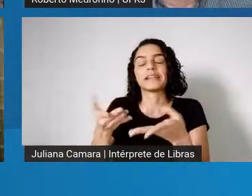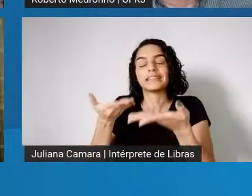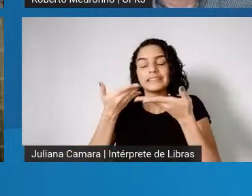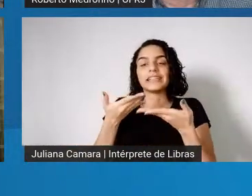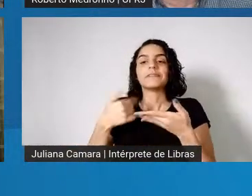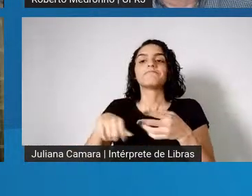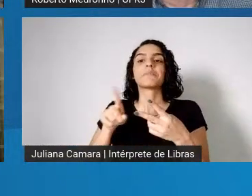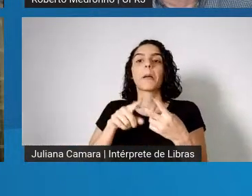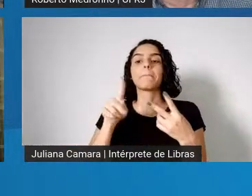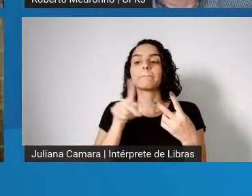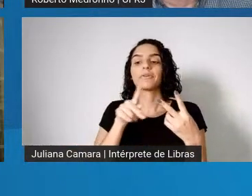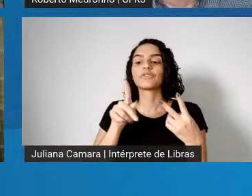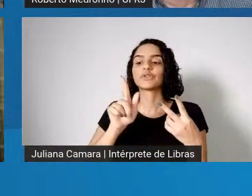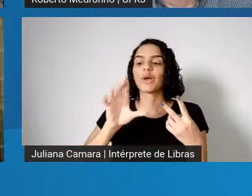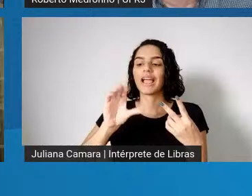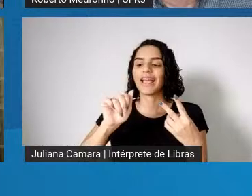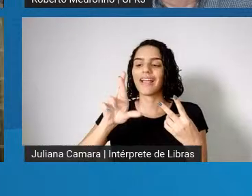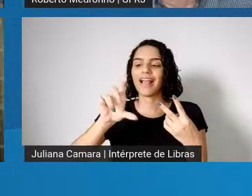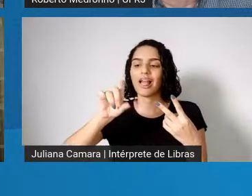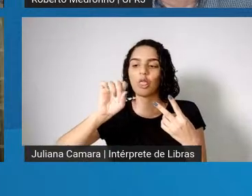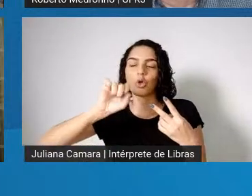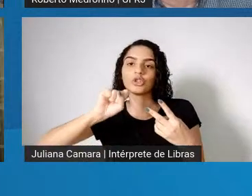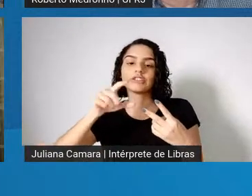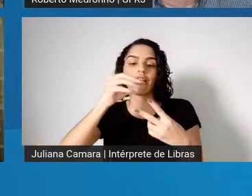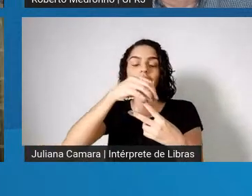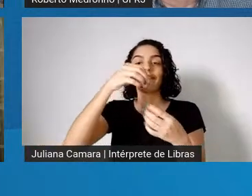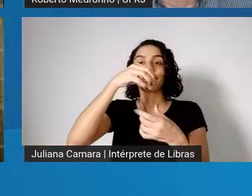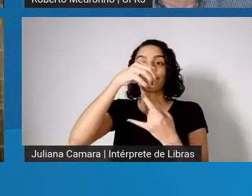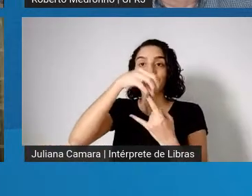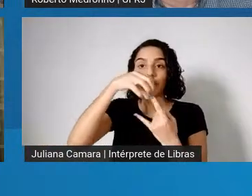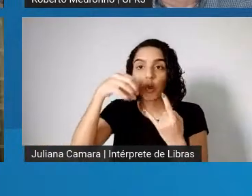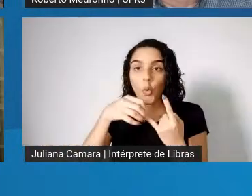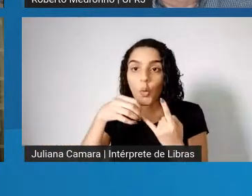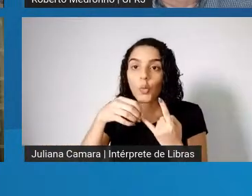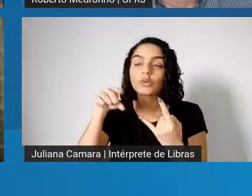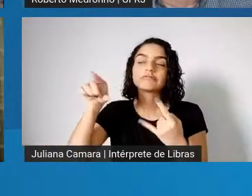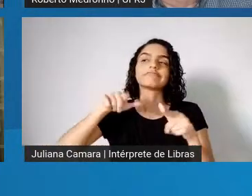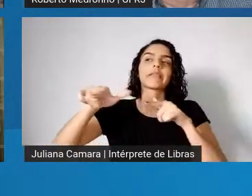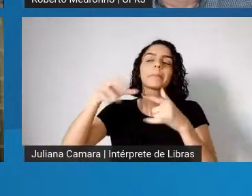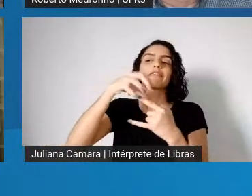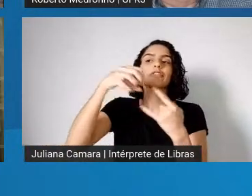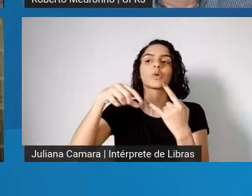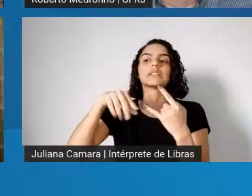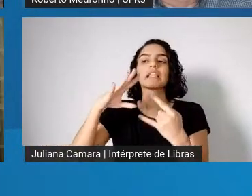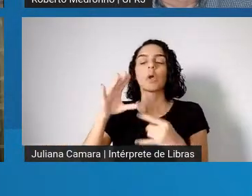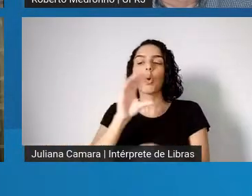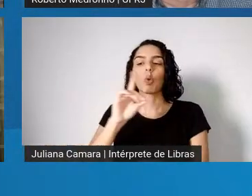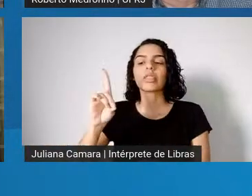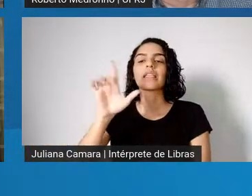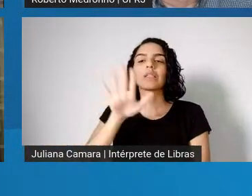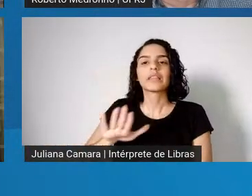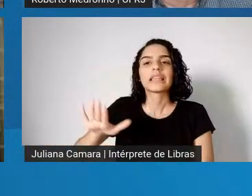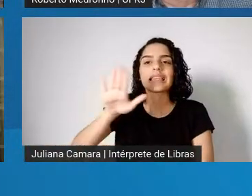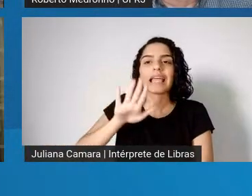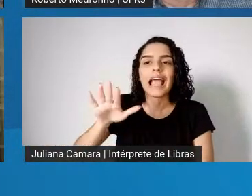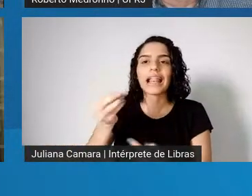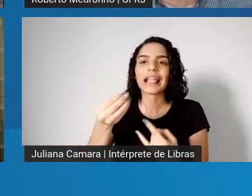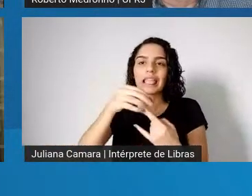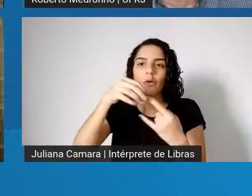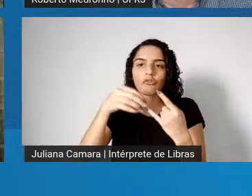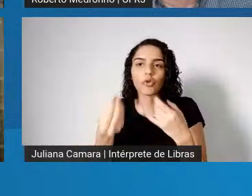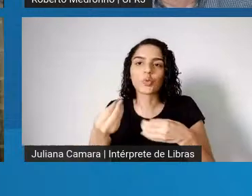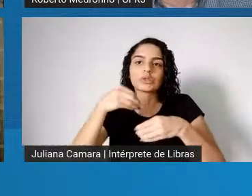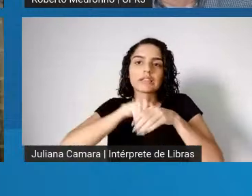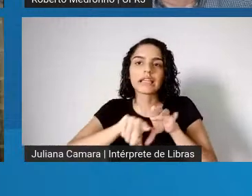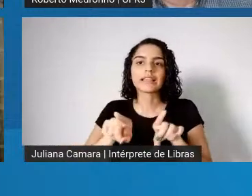Carlos Gadelha, que é da Fiocruz, professor Carlos Gadelha hoje coordena toda a área de prospecção da Fiocruz, coordena o